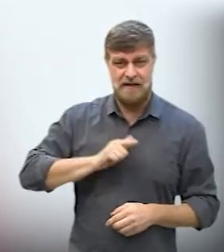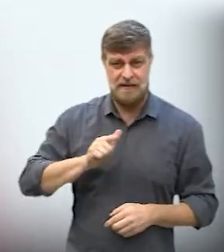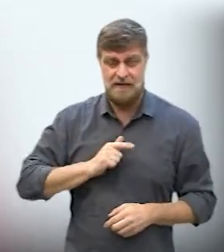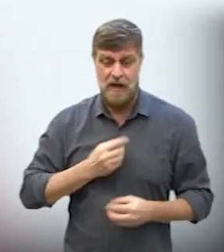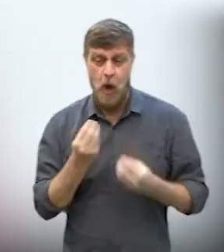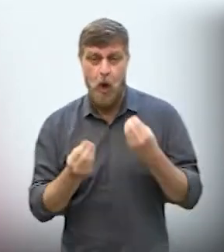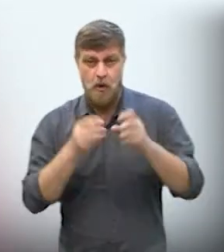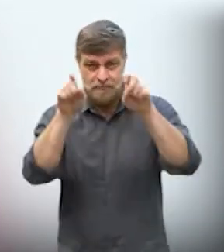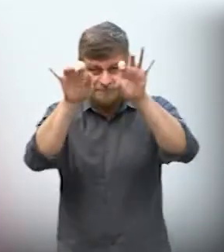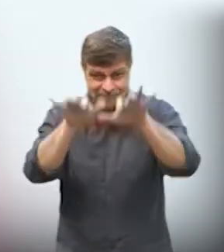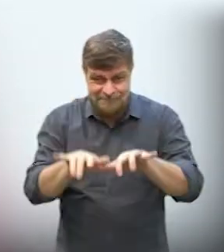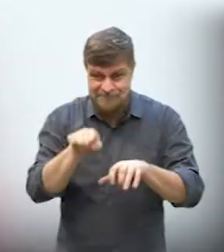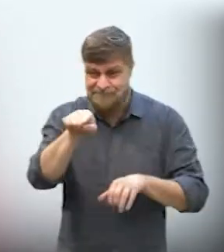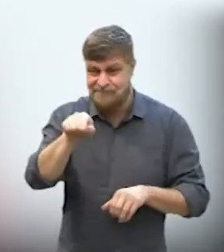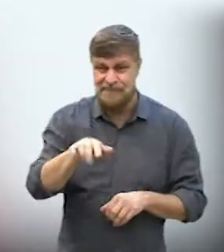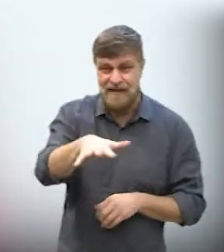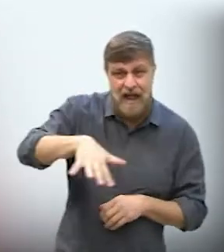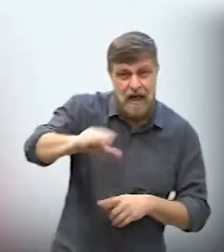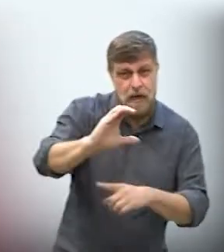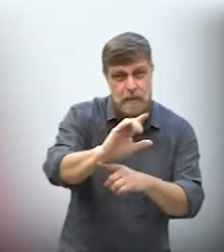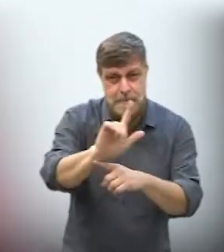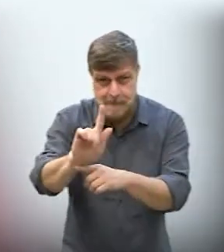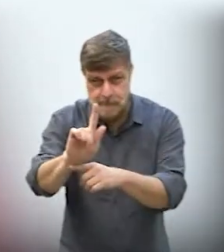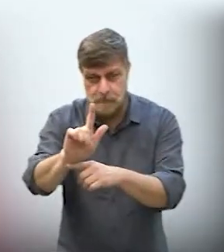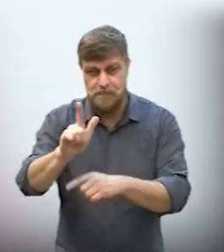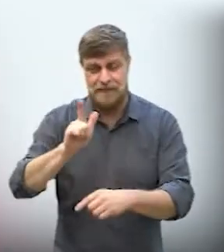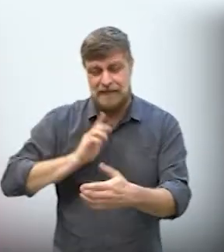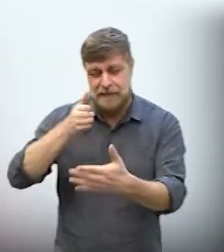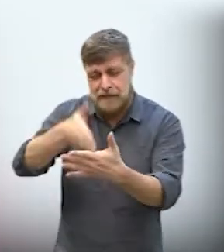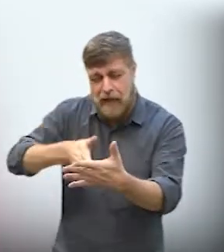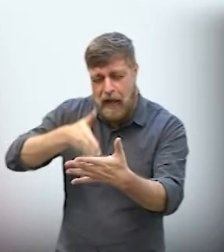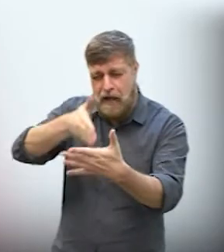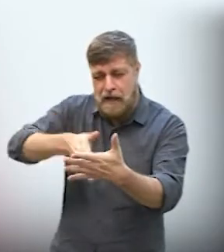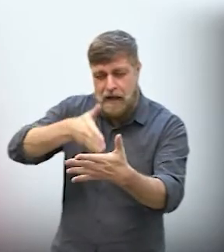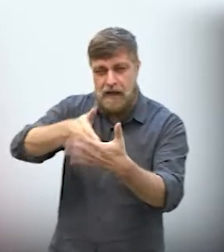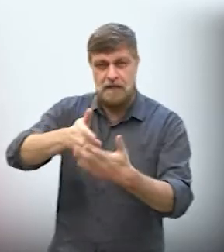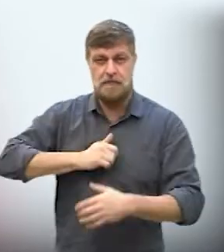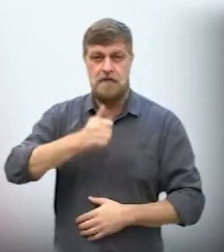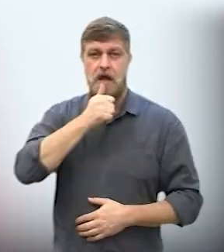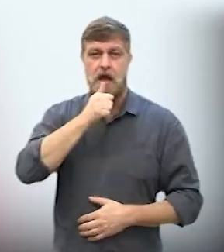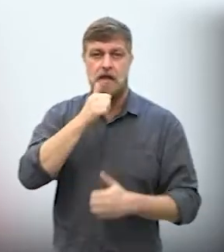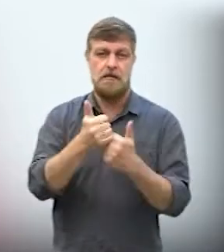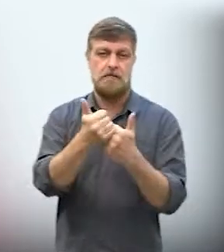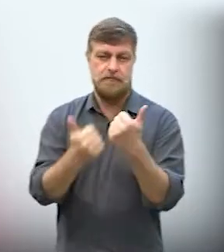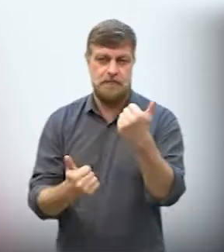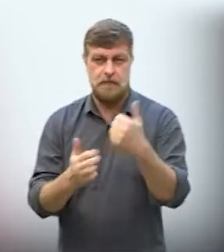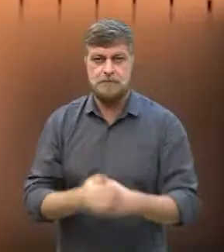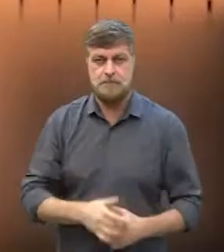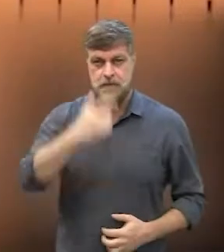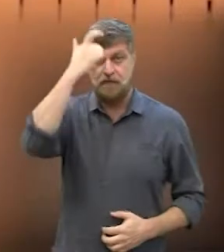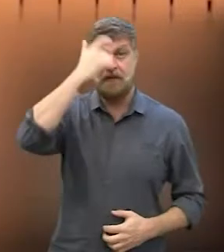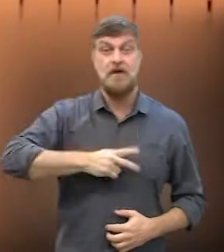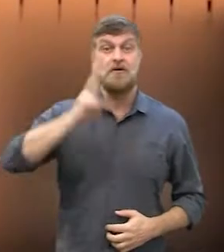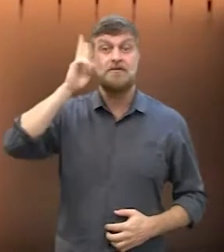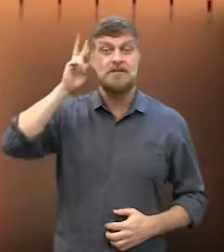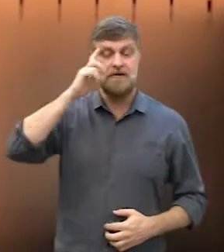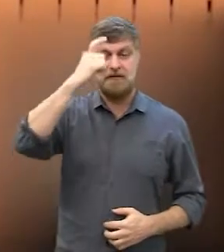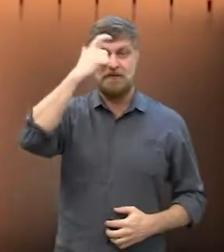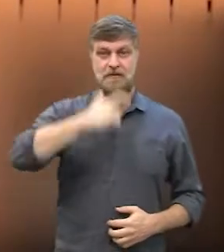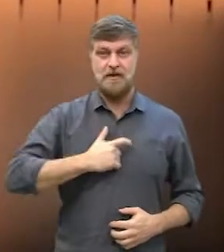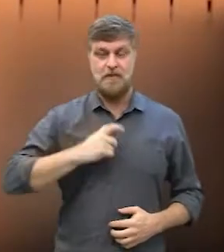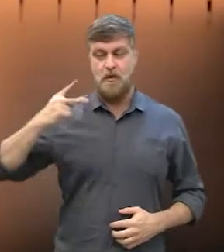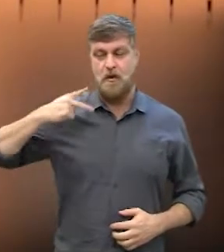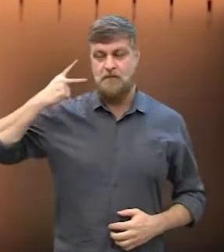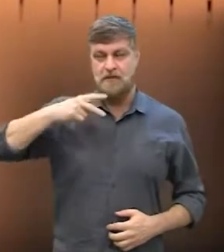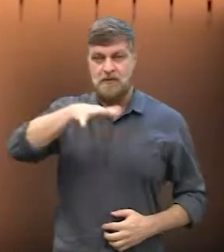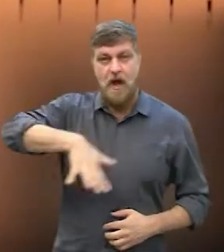qual é a muralha digital que nós temos no Campo Grande, ou seja, tudo muito ainda atrasado. Eu sou lembrado muitas